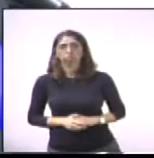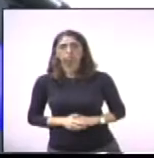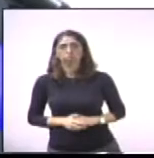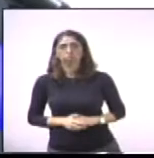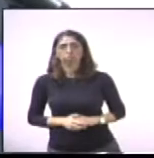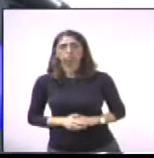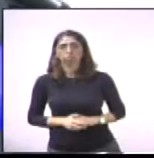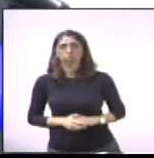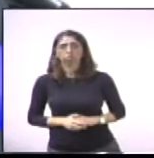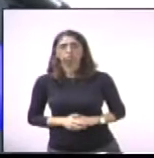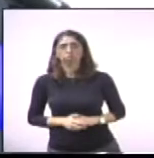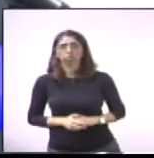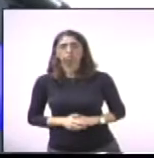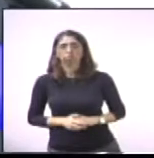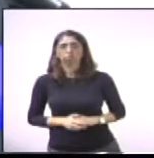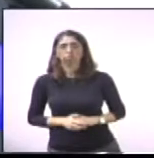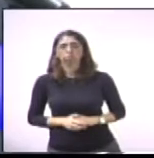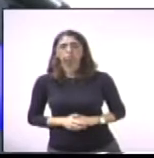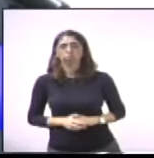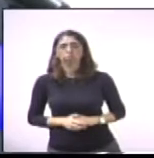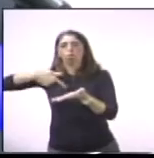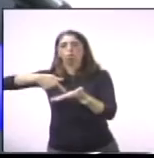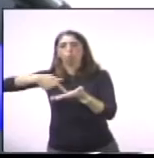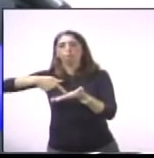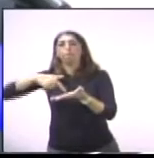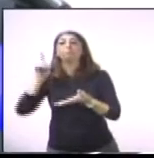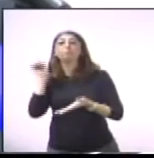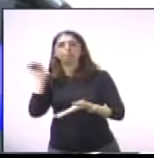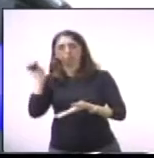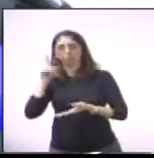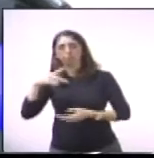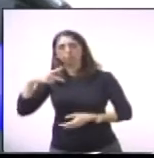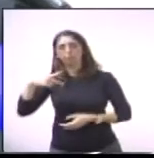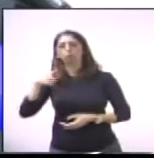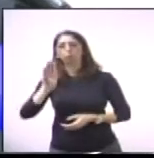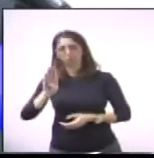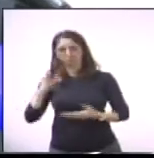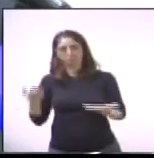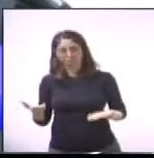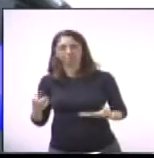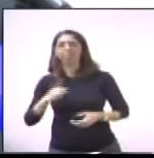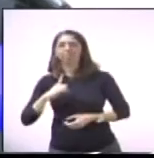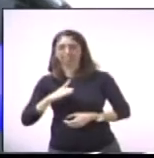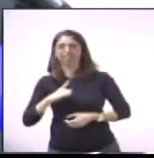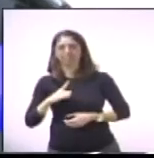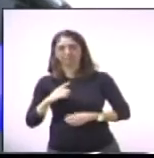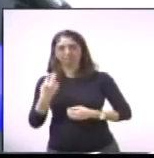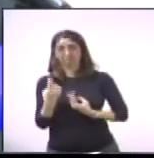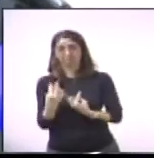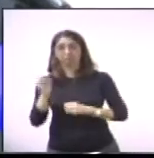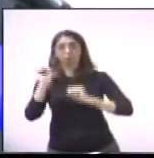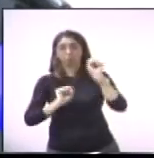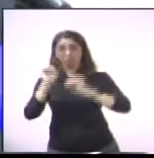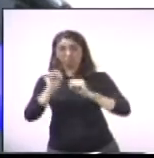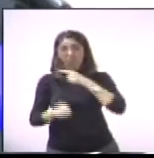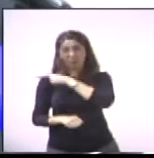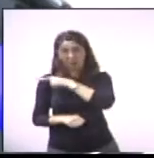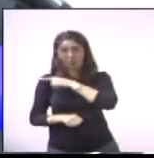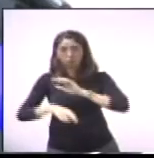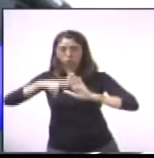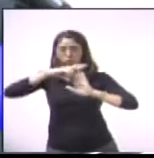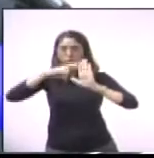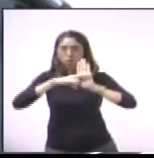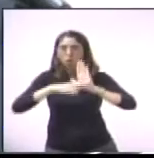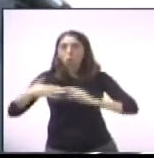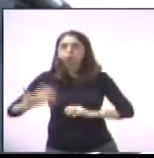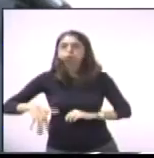ano ou com ônibus velho. E os nossos estudantes estão sendo transportados sem combustível e também